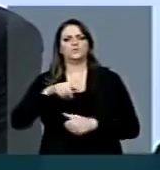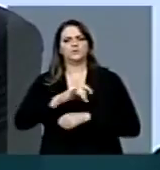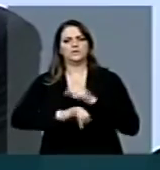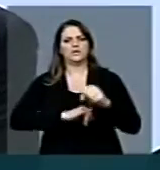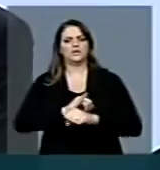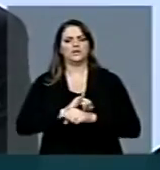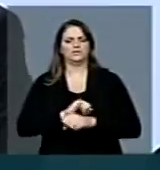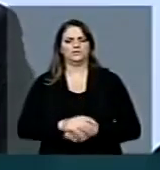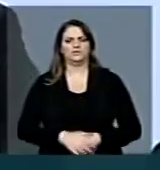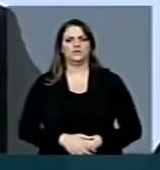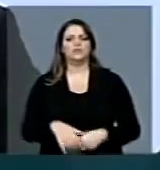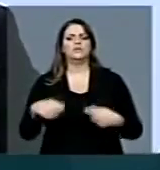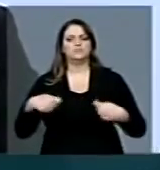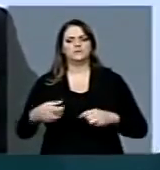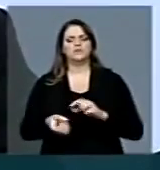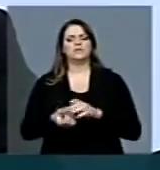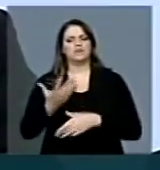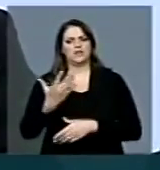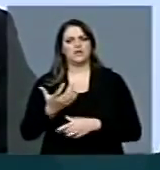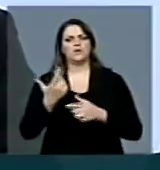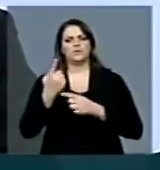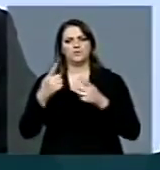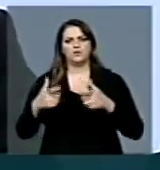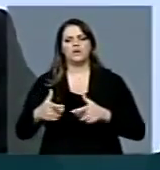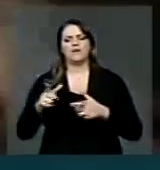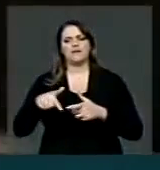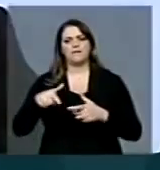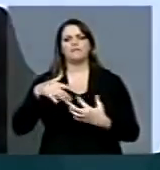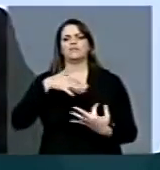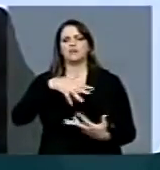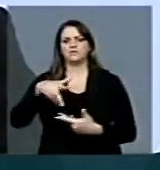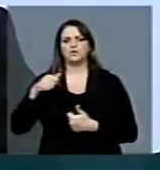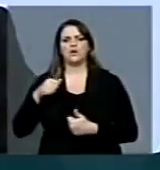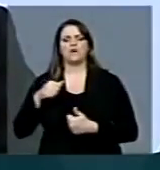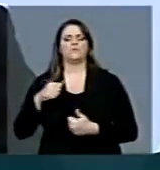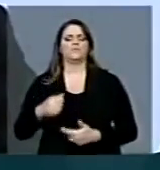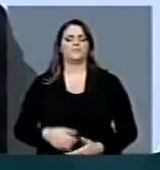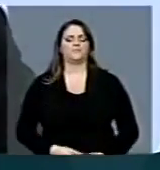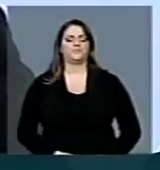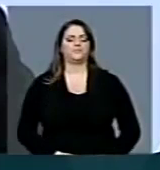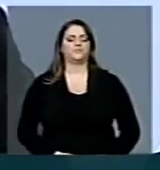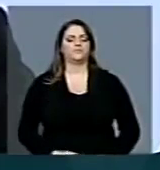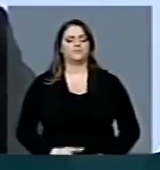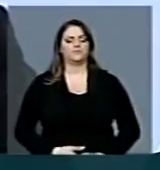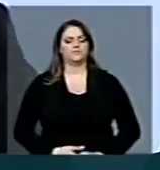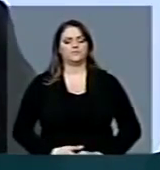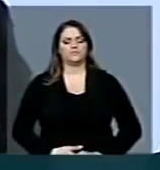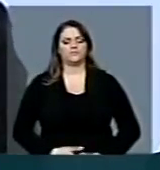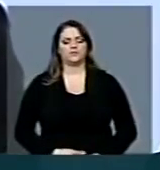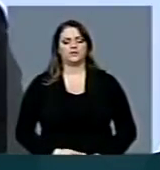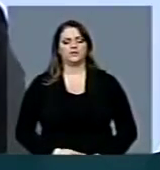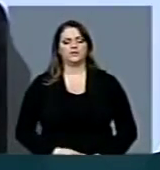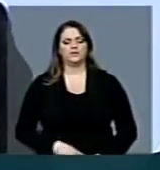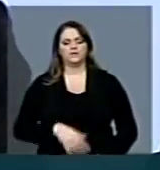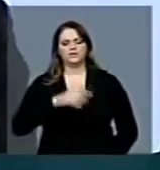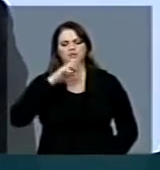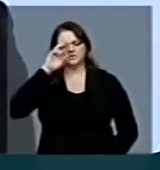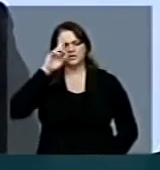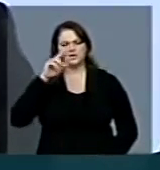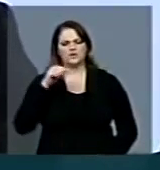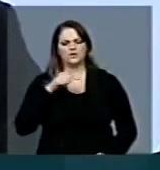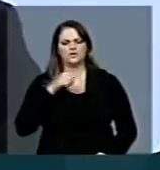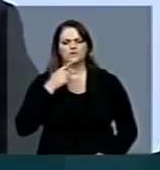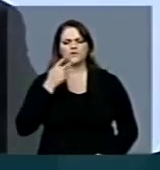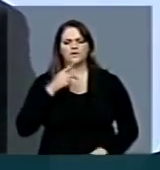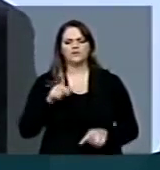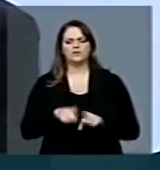criação de uma governança internacional. Vossa Excelência também mencionara que o Brasil pensa